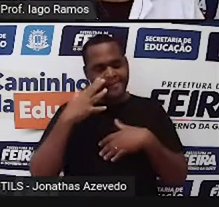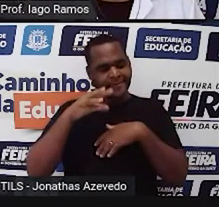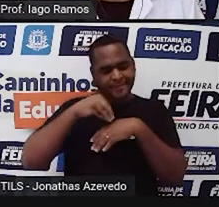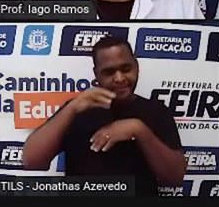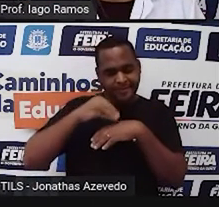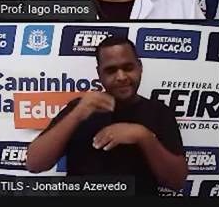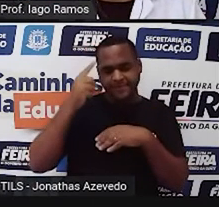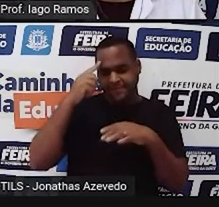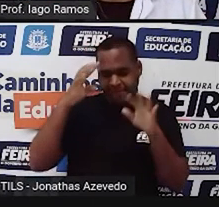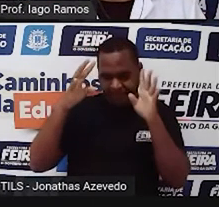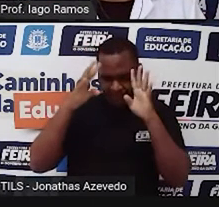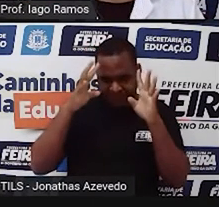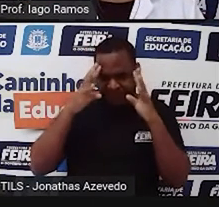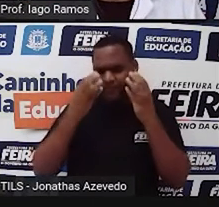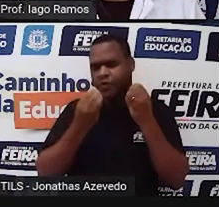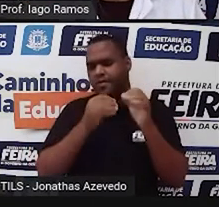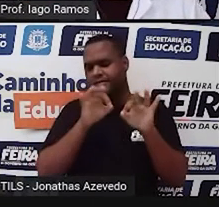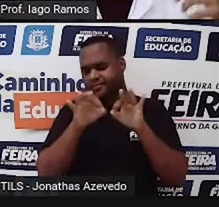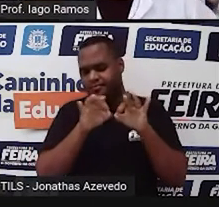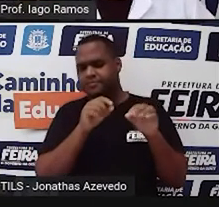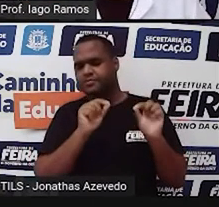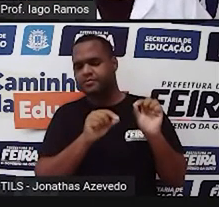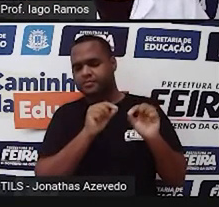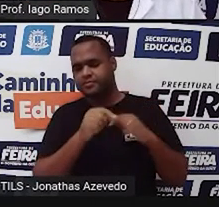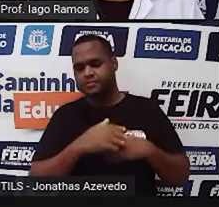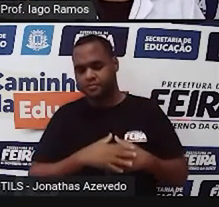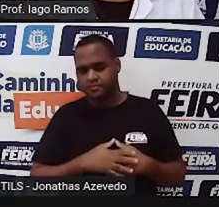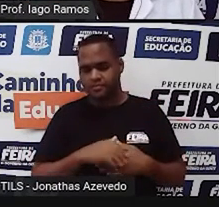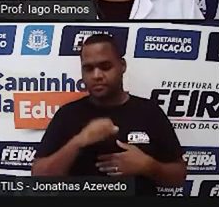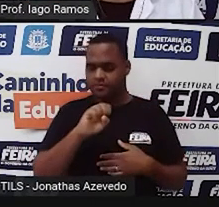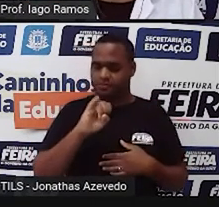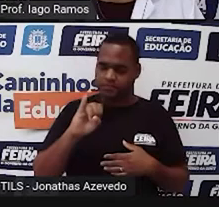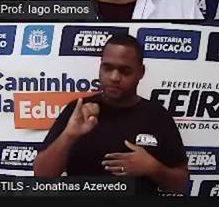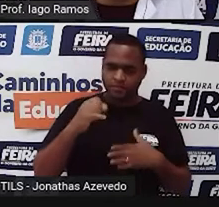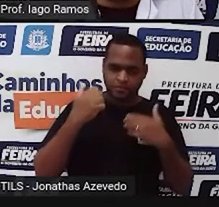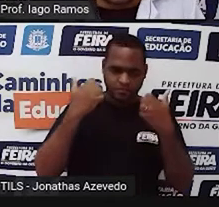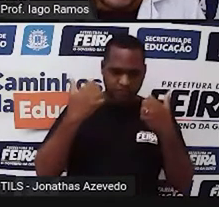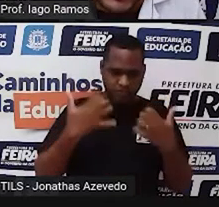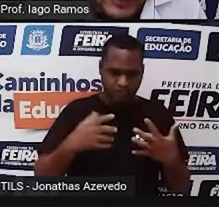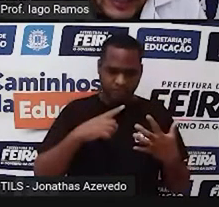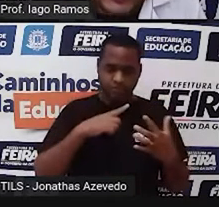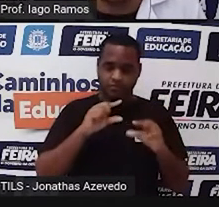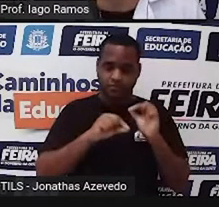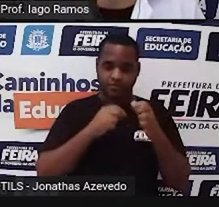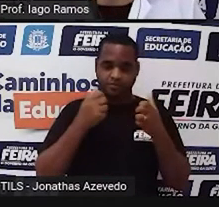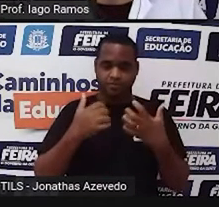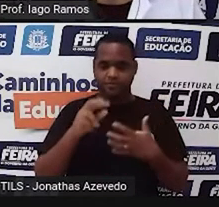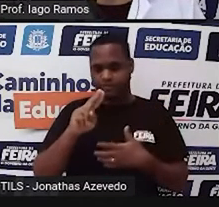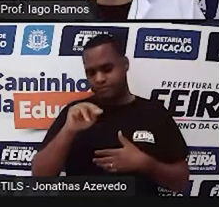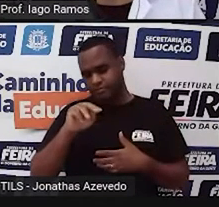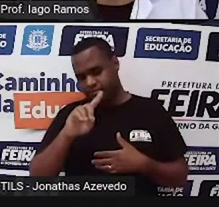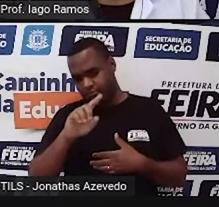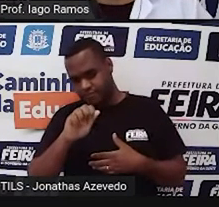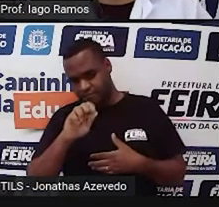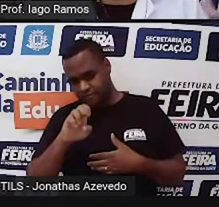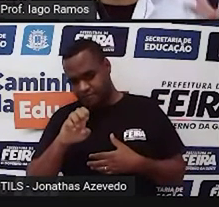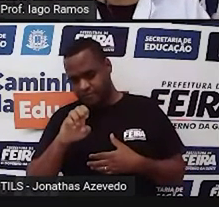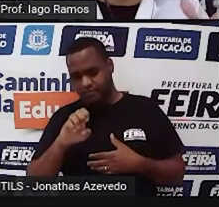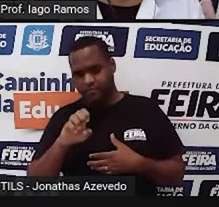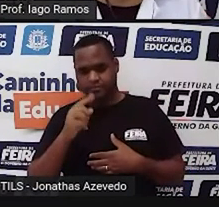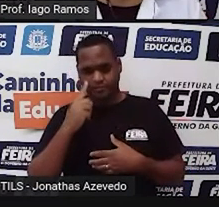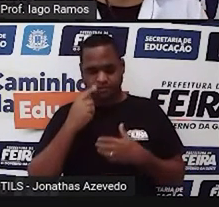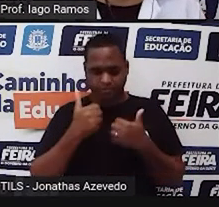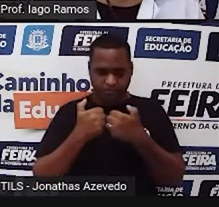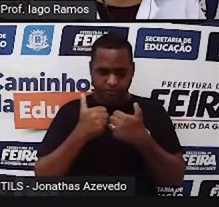memória o que foi que a gente fez sobre isso. A gente falou do SI, que é o Sistema Internacional de Unidades. A gente fez ali um